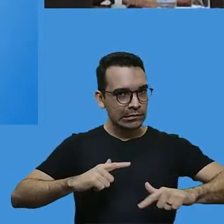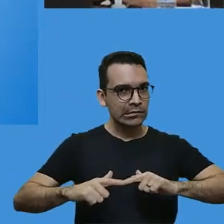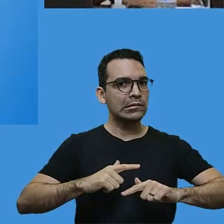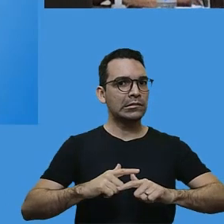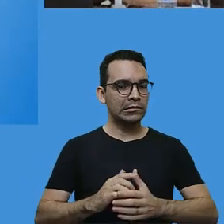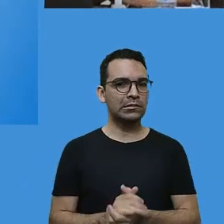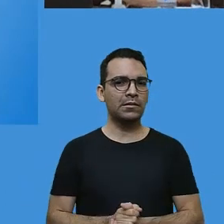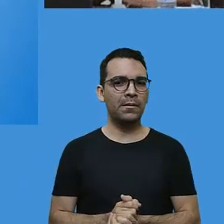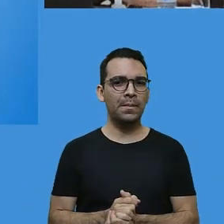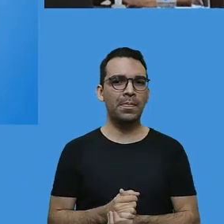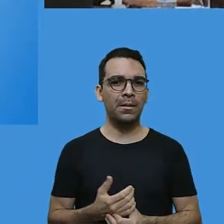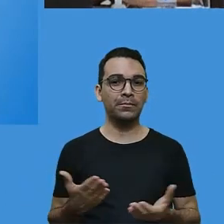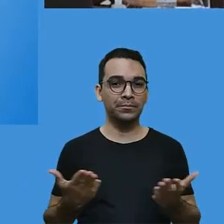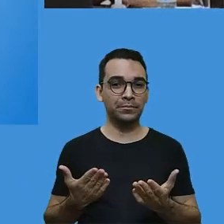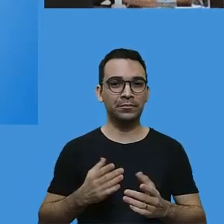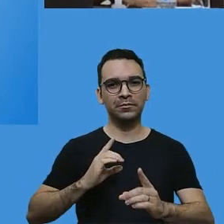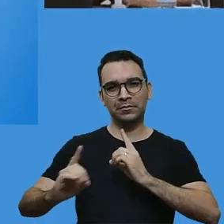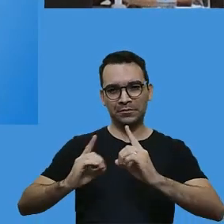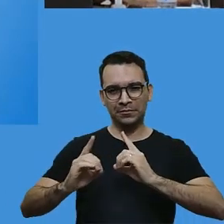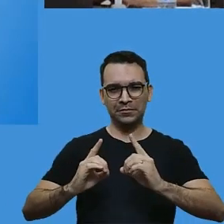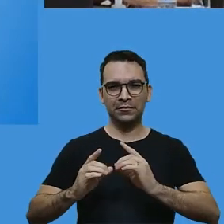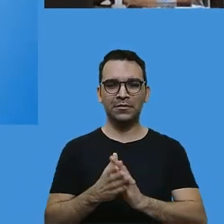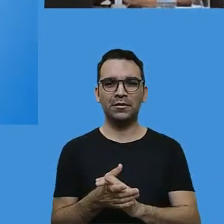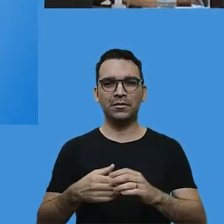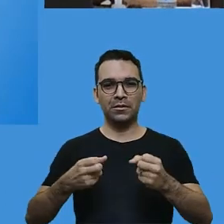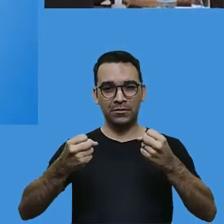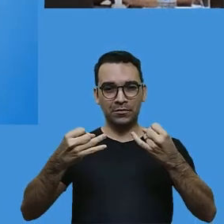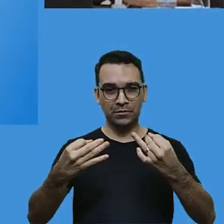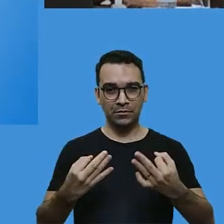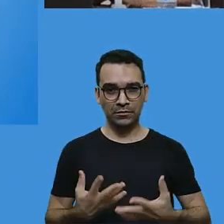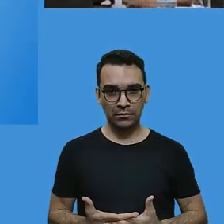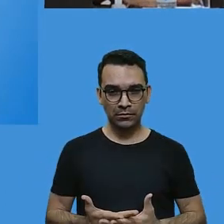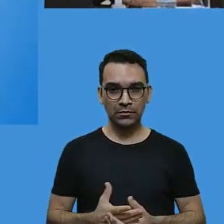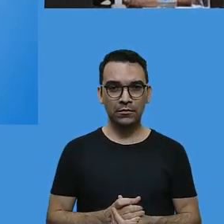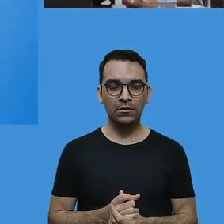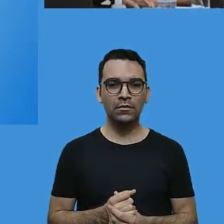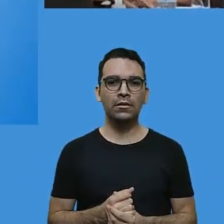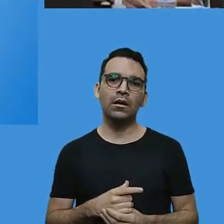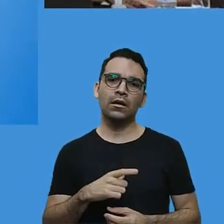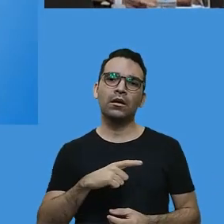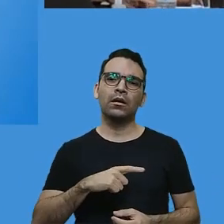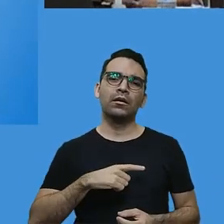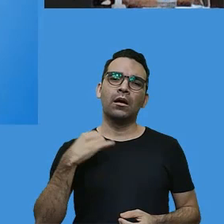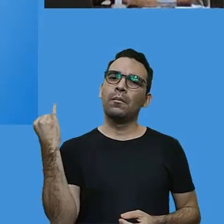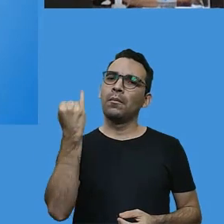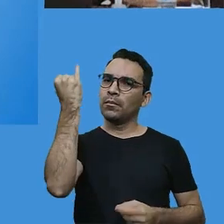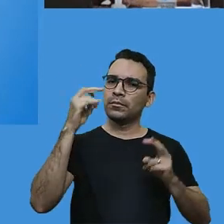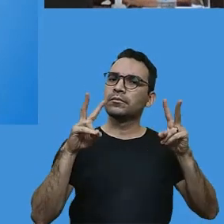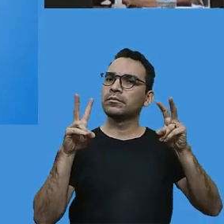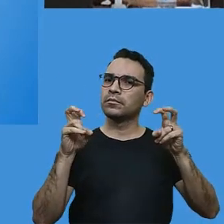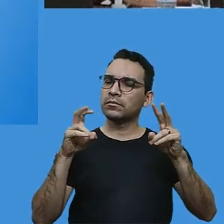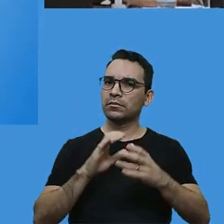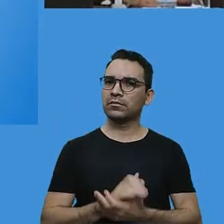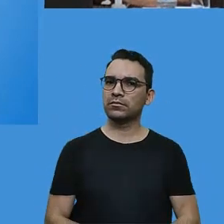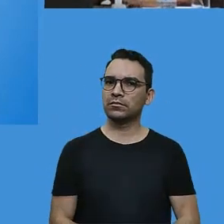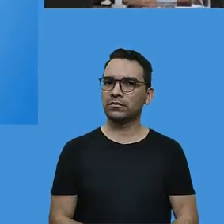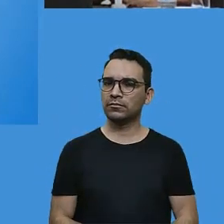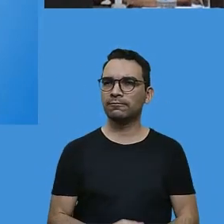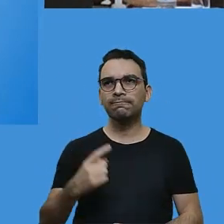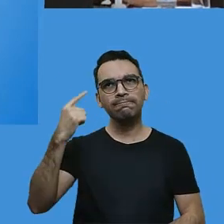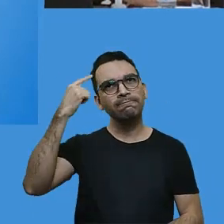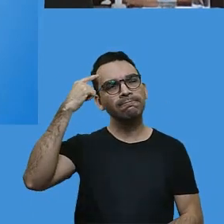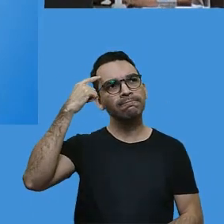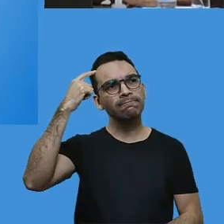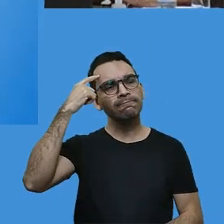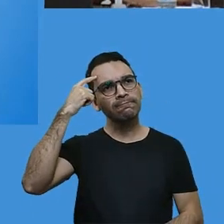Mônica também. Nessa conversa, nós temos que falar algumas questões que fazem parte da nossa atuação. nós pensamos